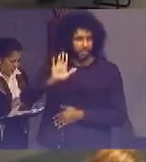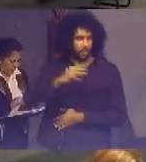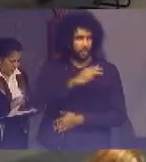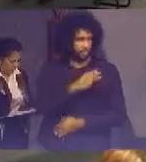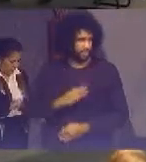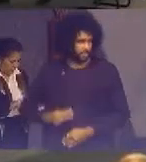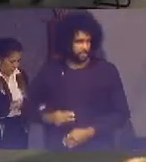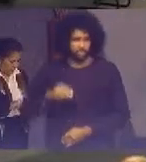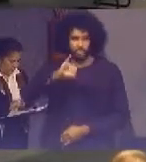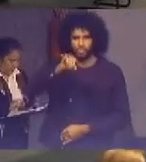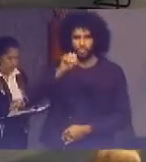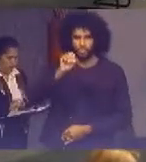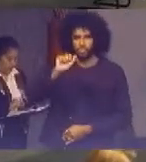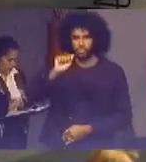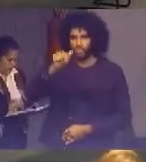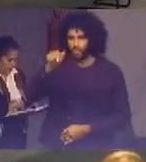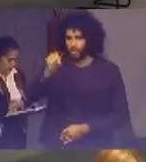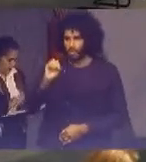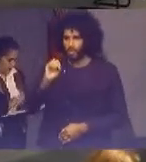Noronha.